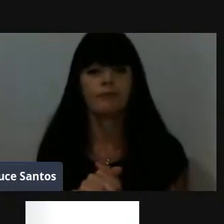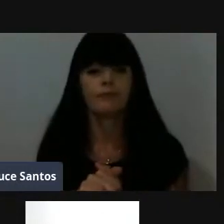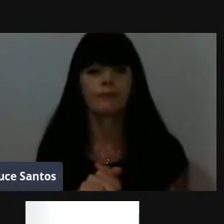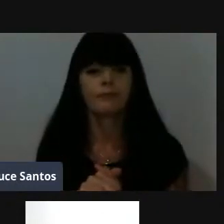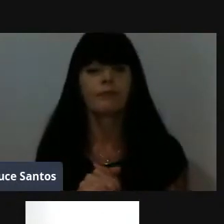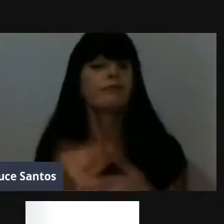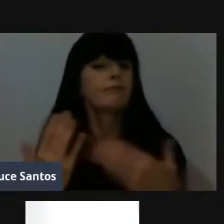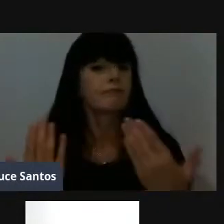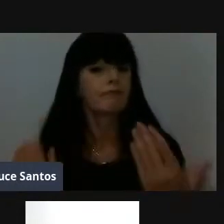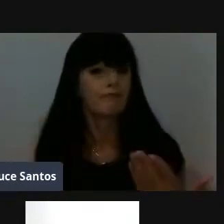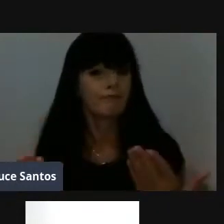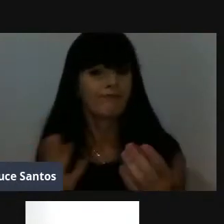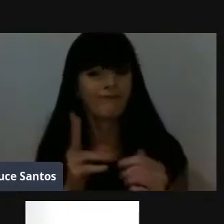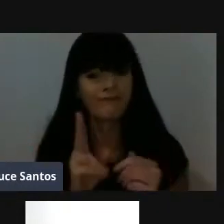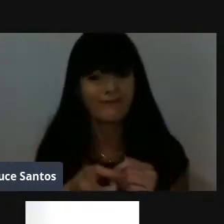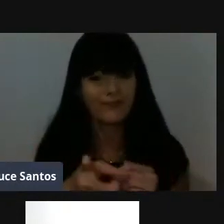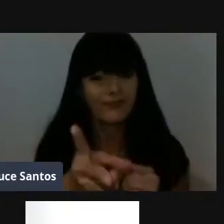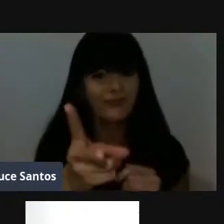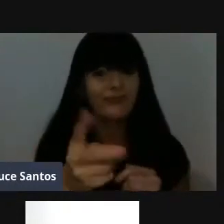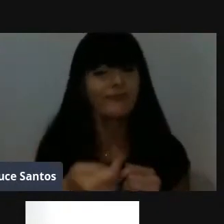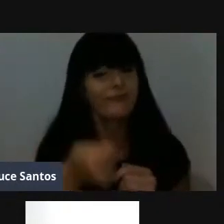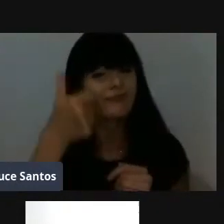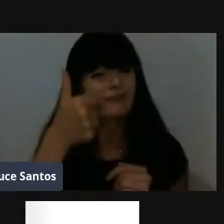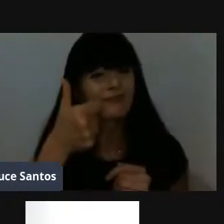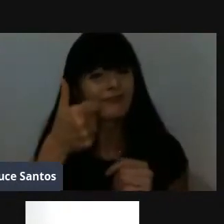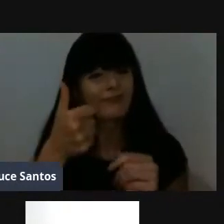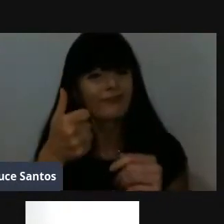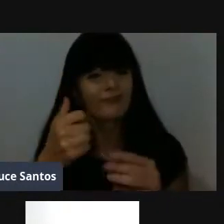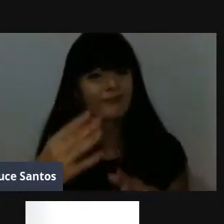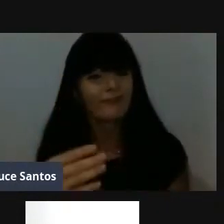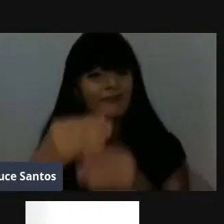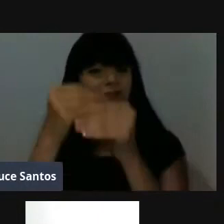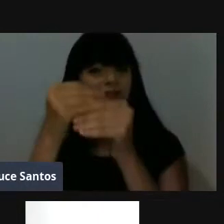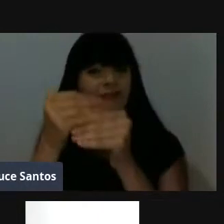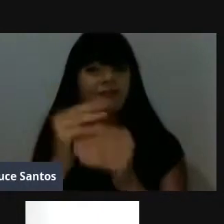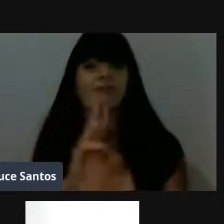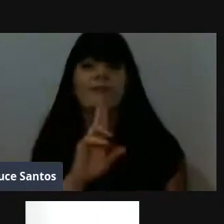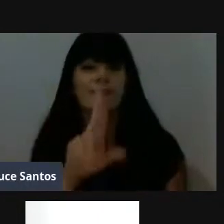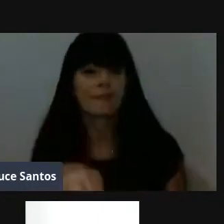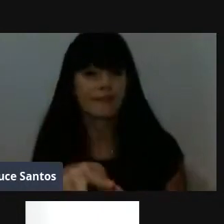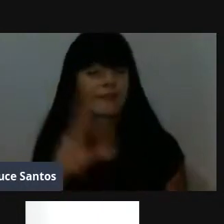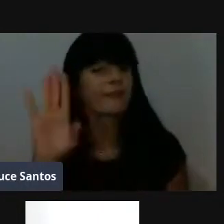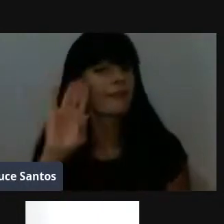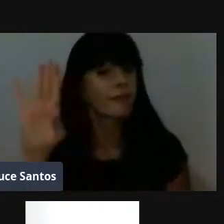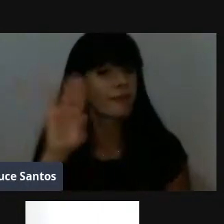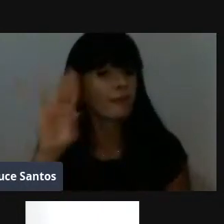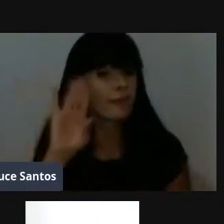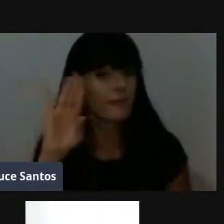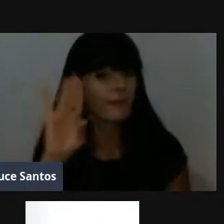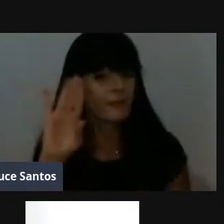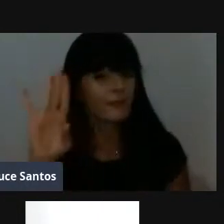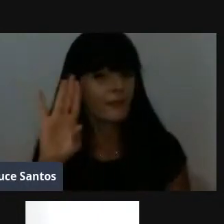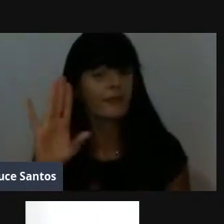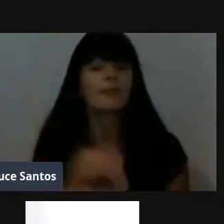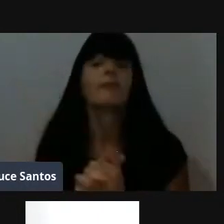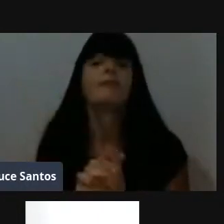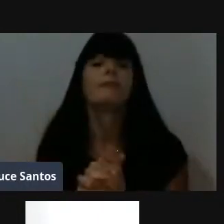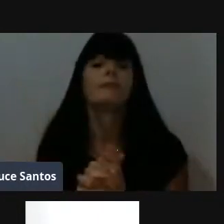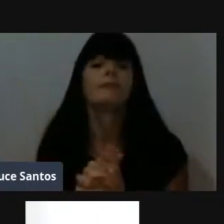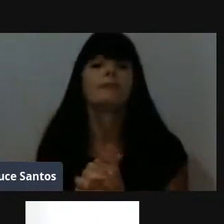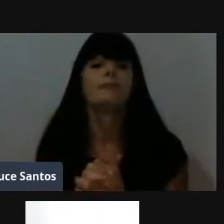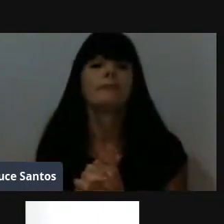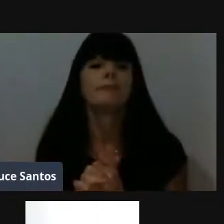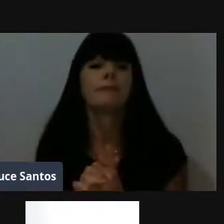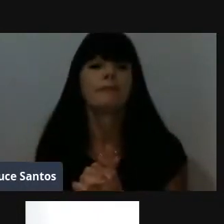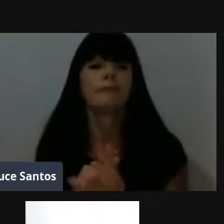Então, continuando, né, quase que emendando as respostas, a principal de, né, a principal função de um vereador,